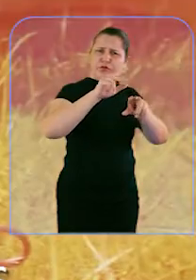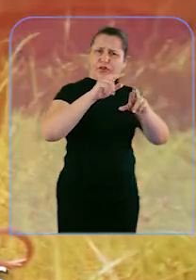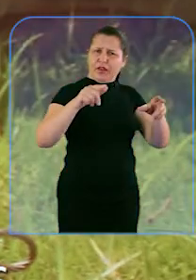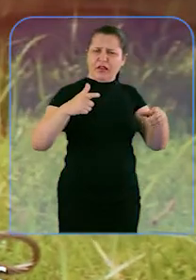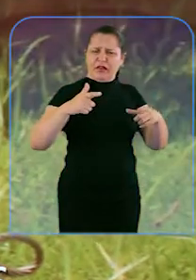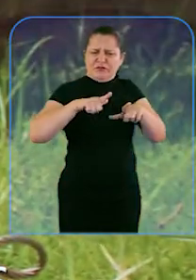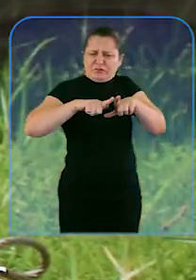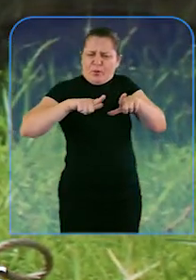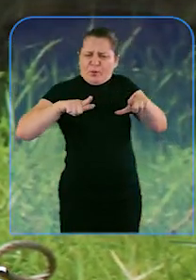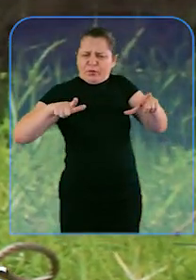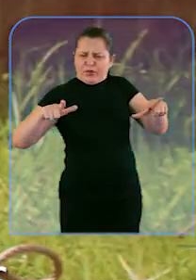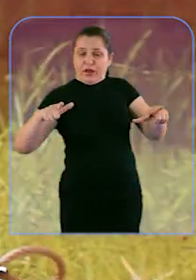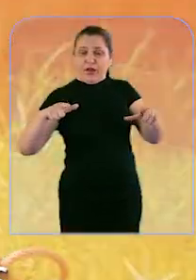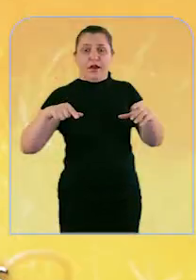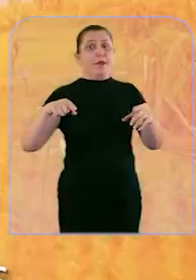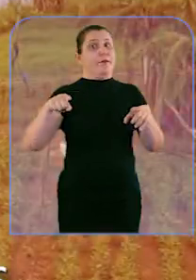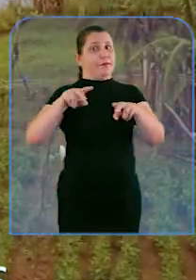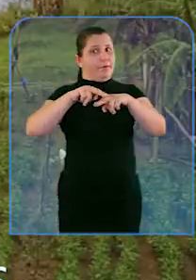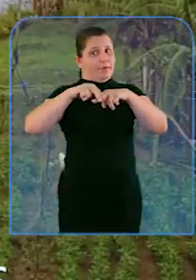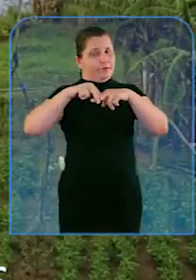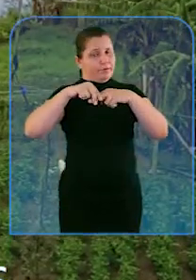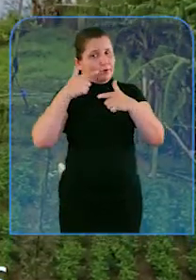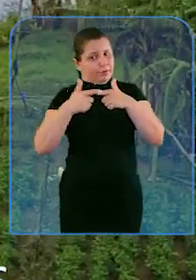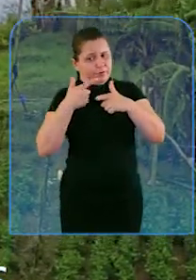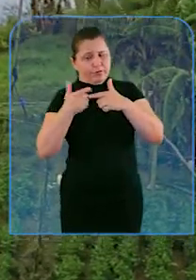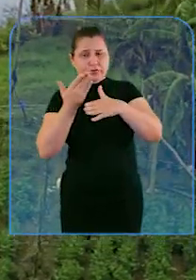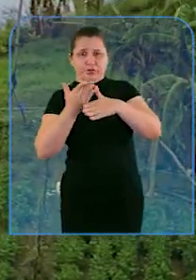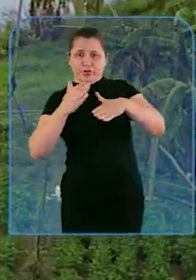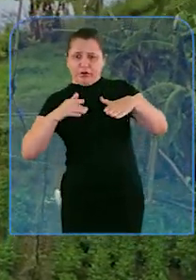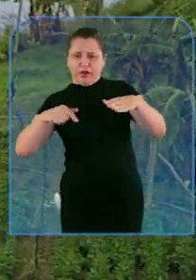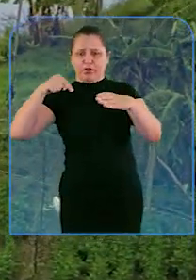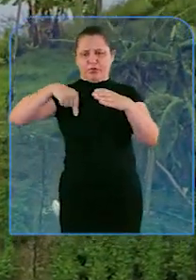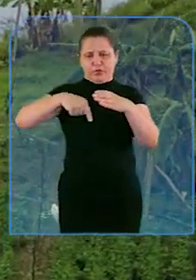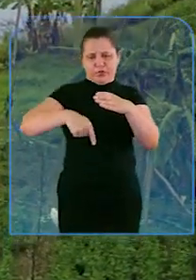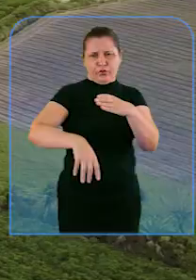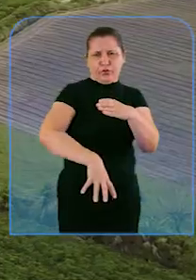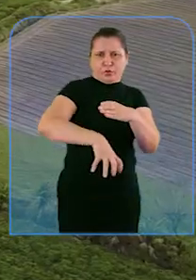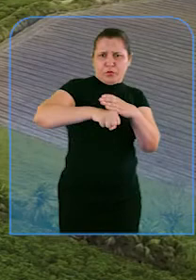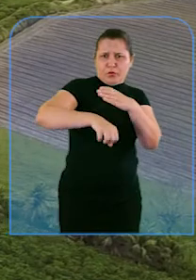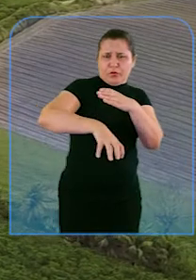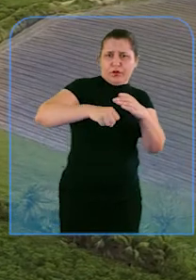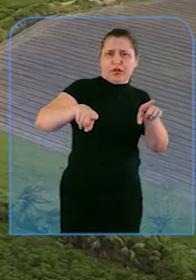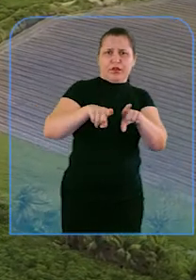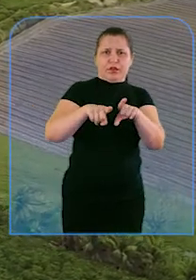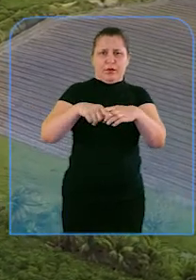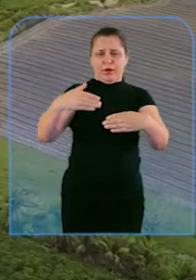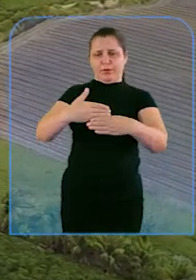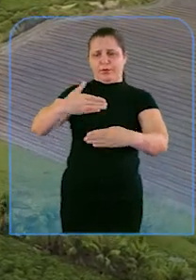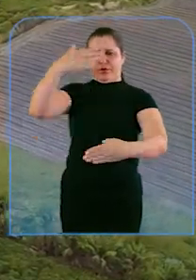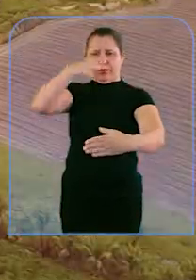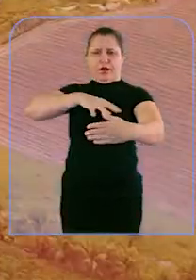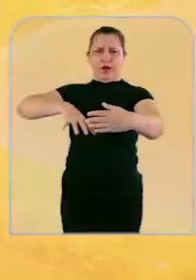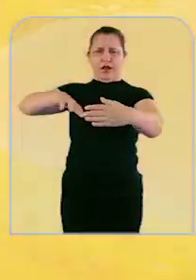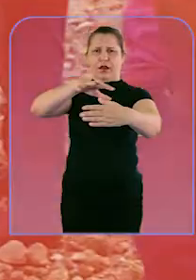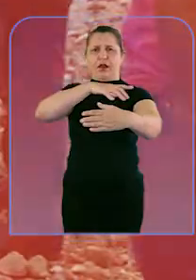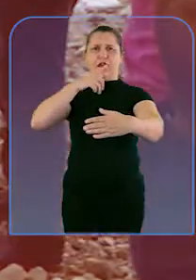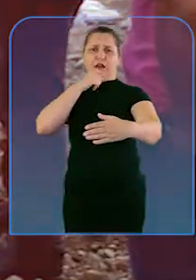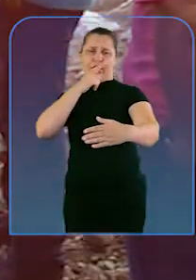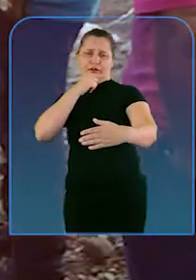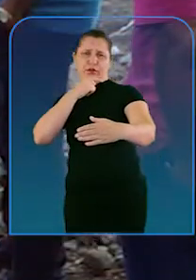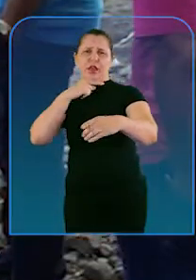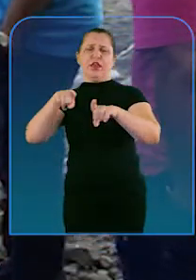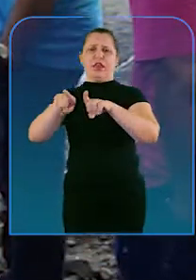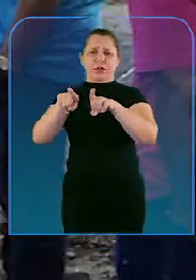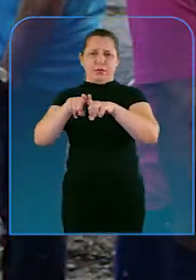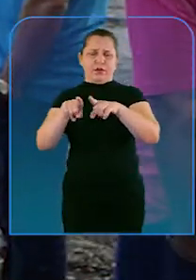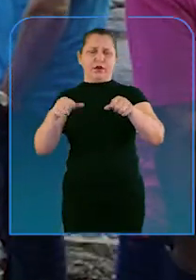seca, abriu poços artesianos e construiu barragens, como a do córrego do Pequi, que atende diversas famílias. E